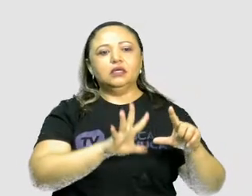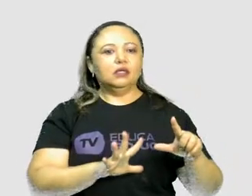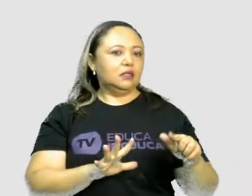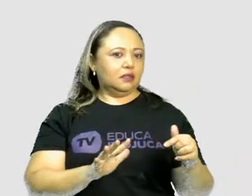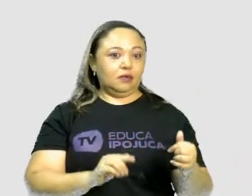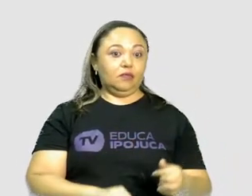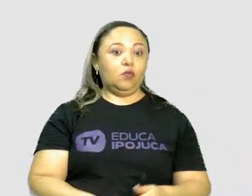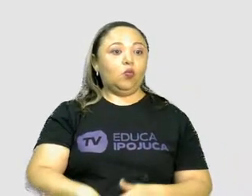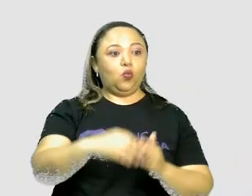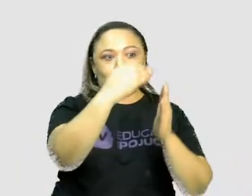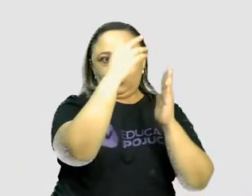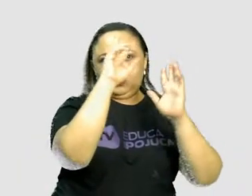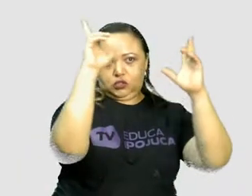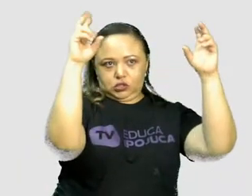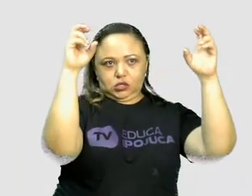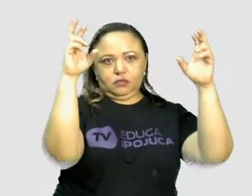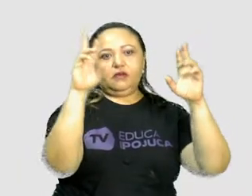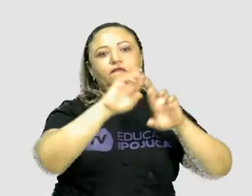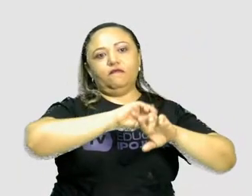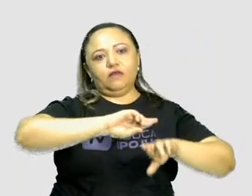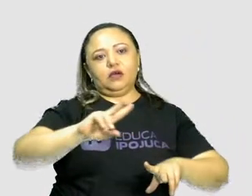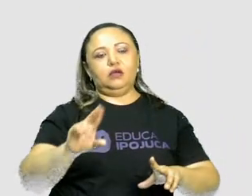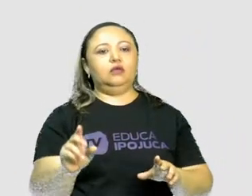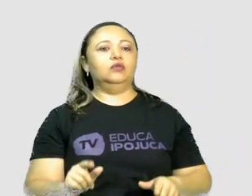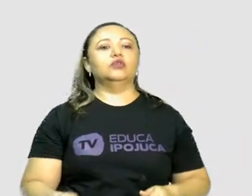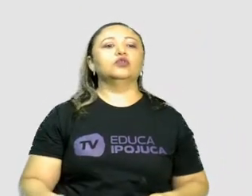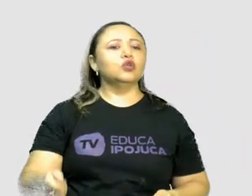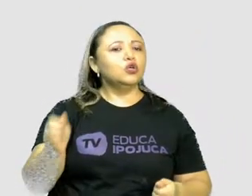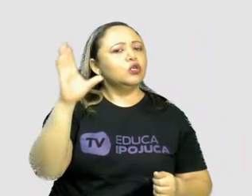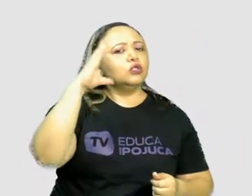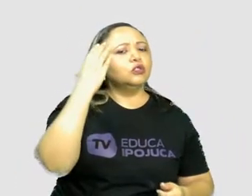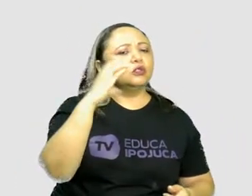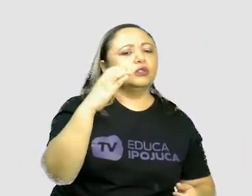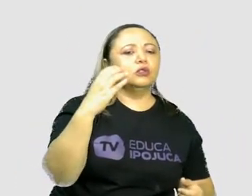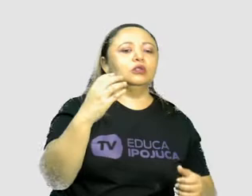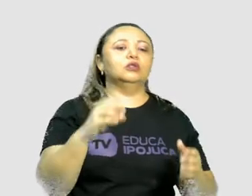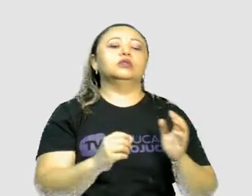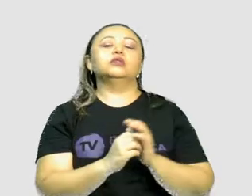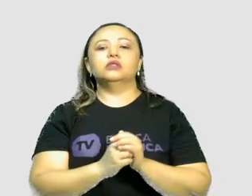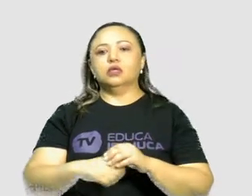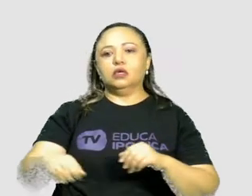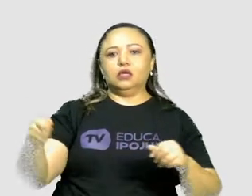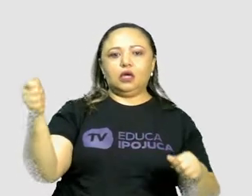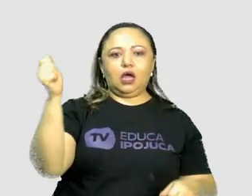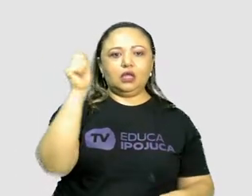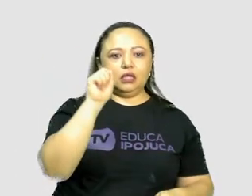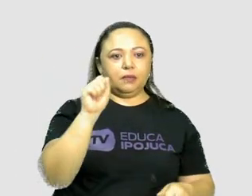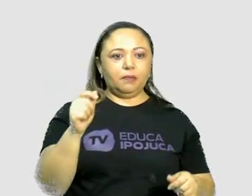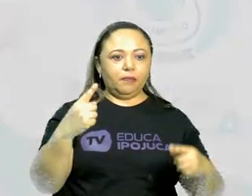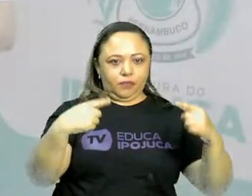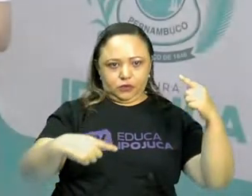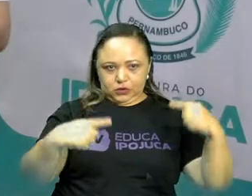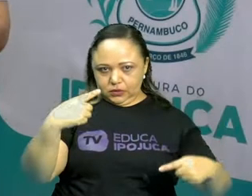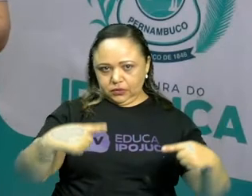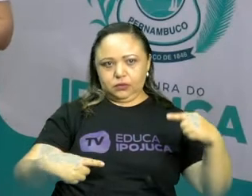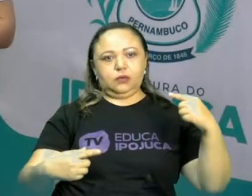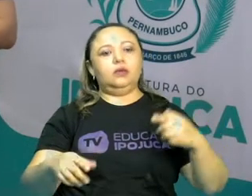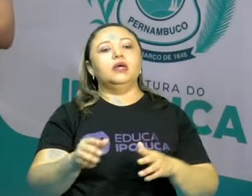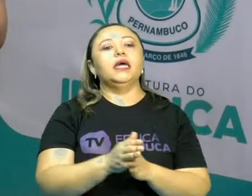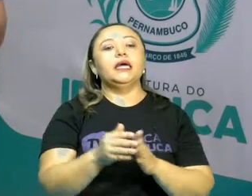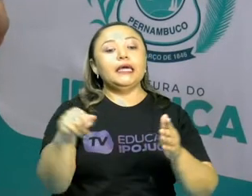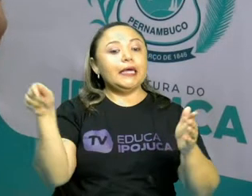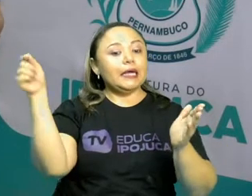ciência, né? E também ele costuma ser publicado em jornais, em revistas, tá certo? E está